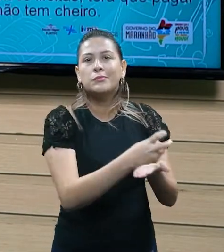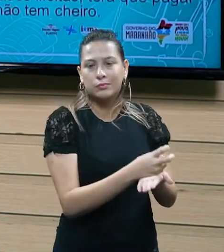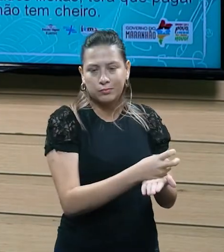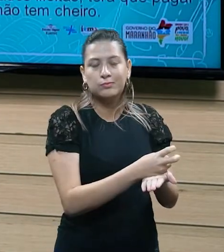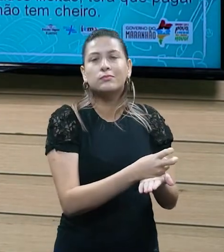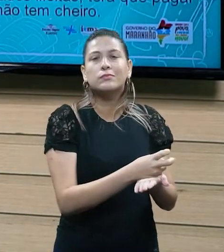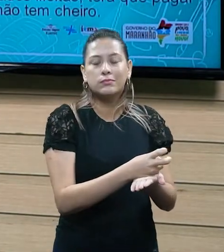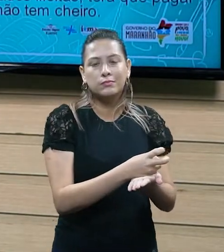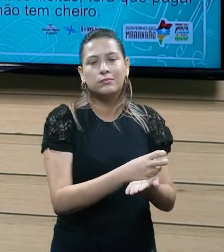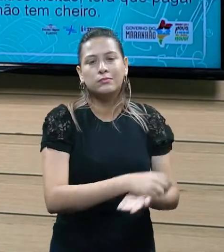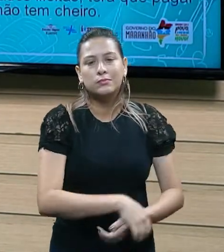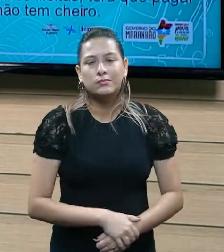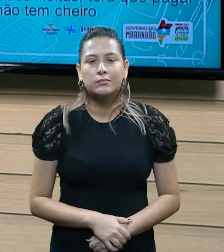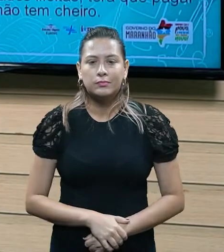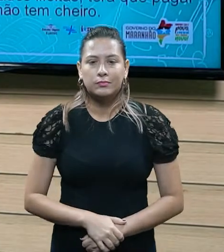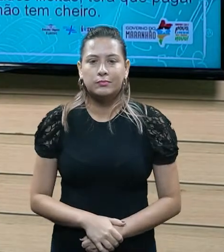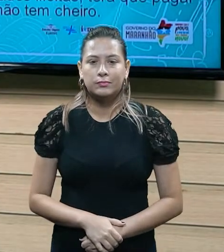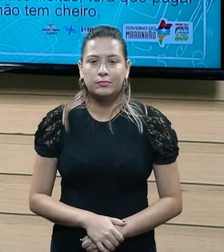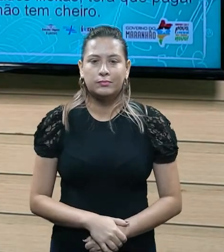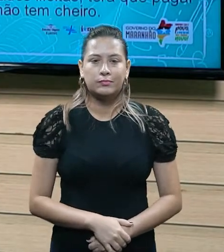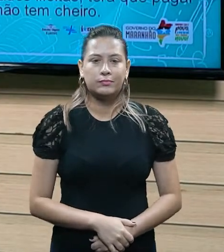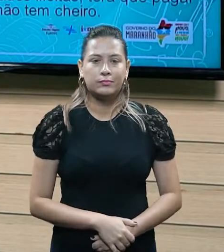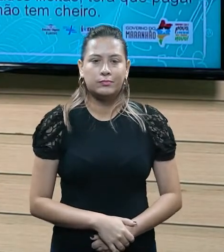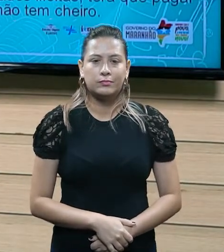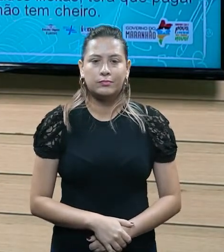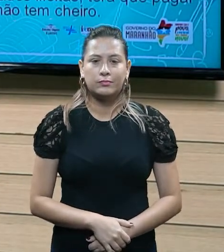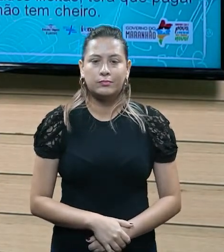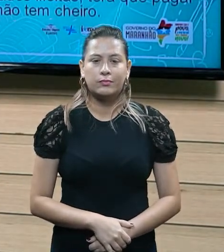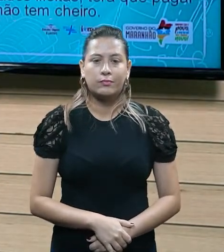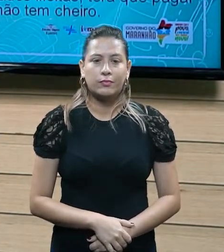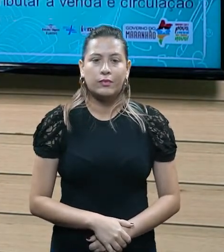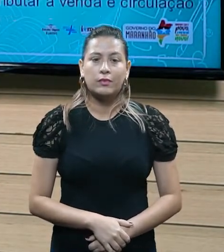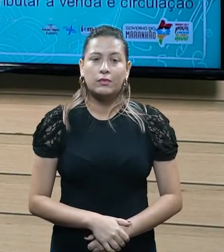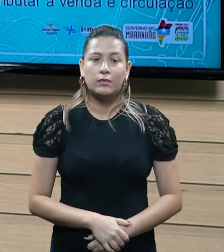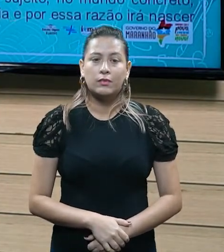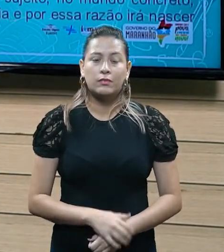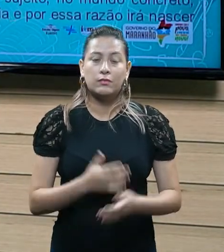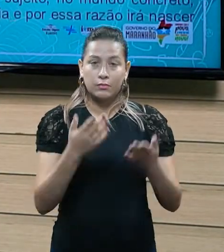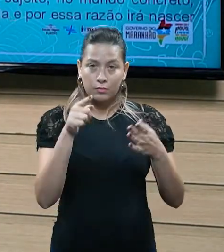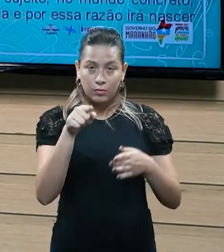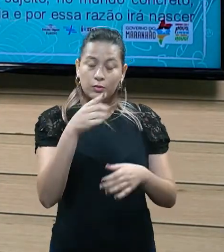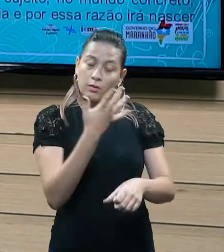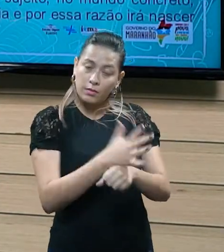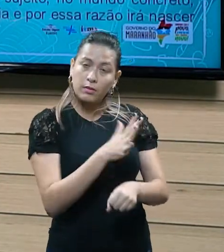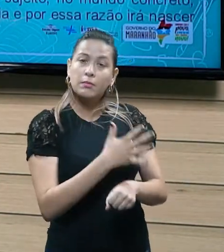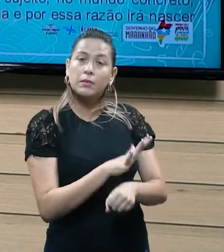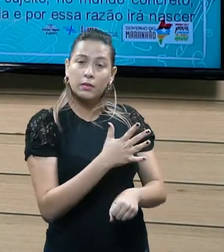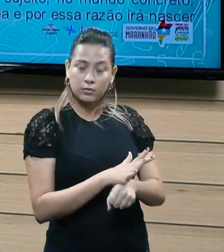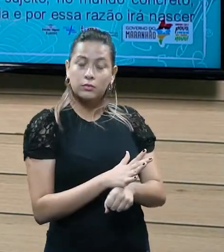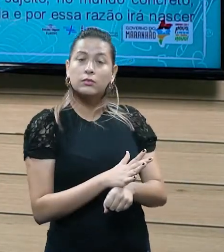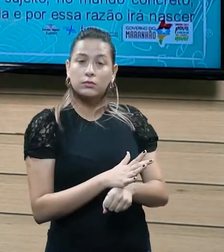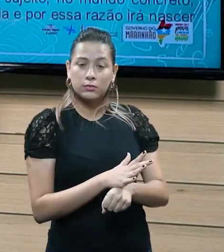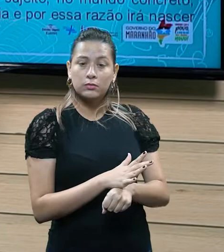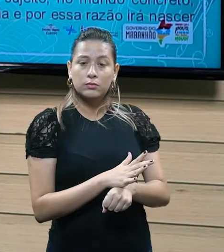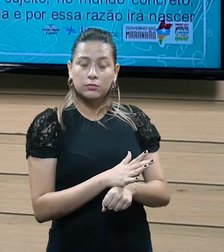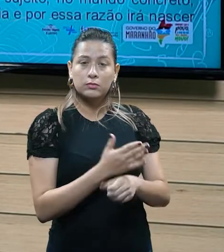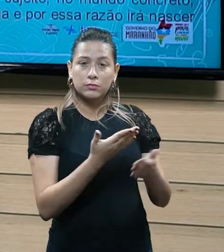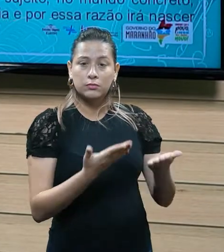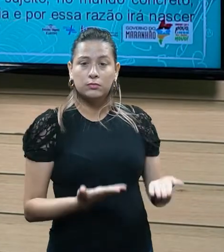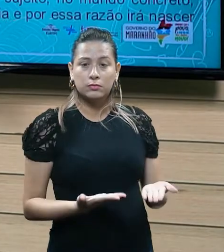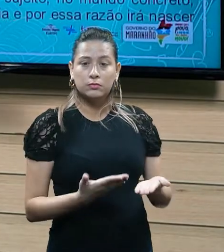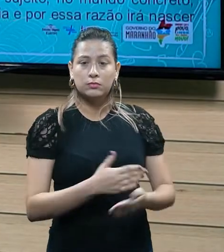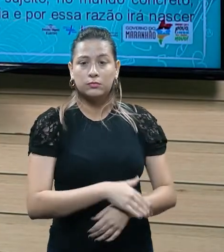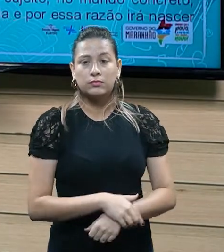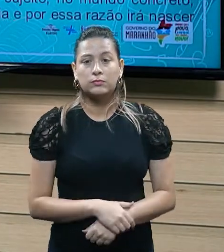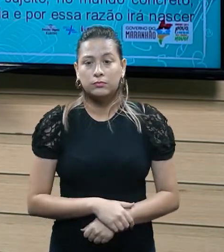justamente o que a informação que a gente tem aqui, né, e você vai estar praticando o fato gerador. Então, é, uma